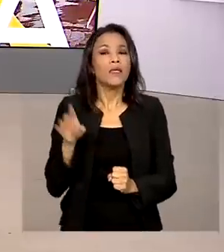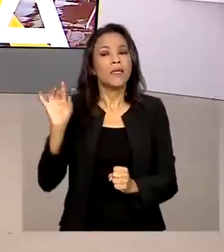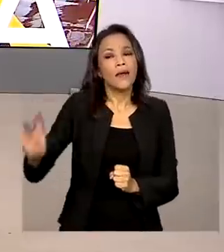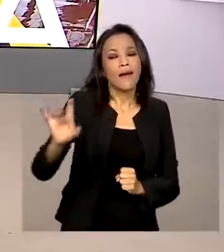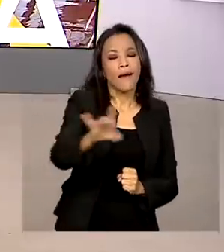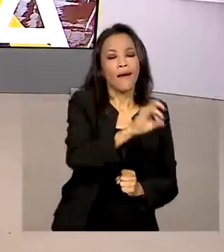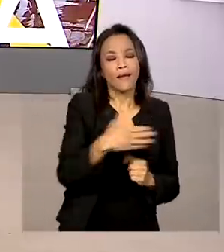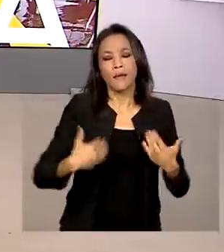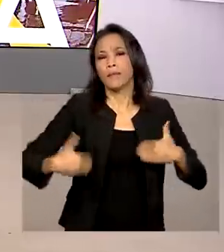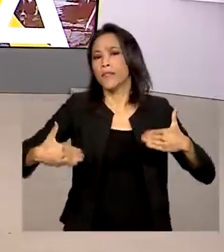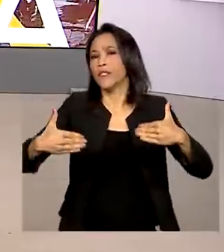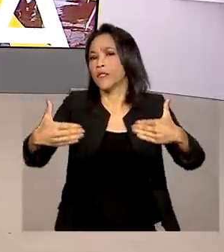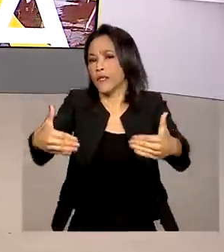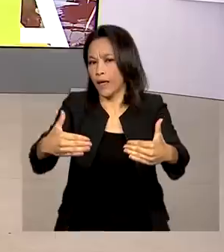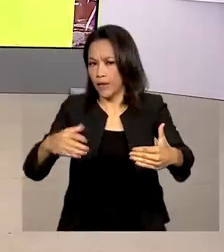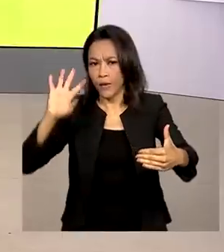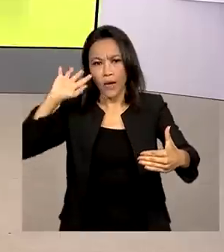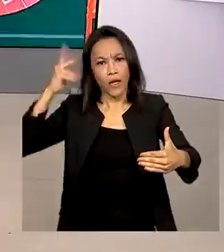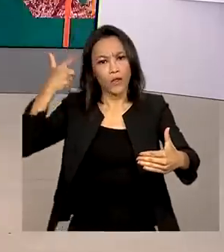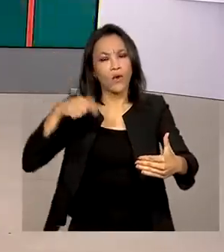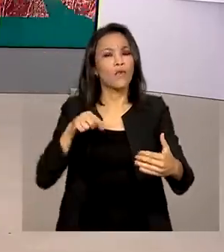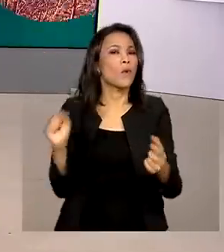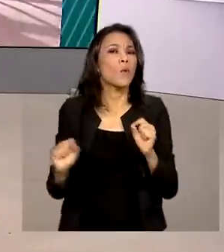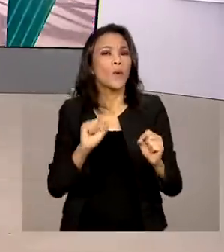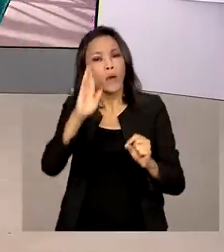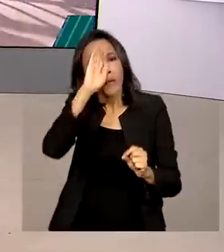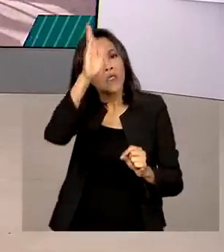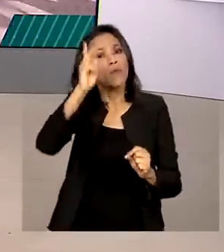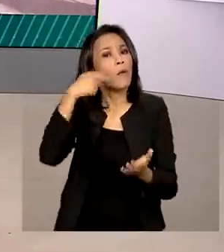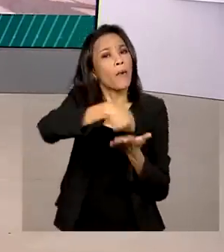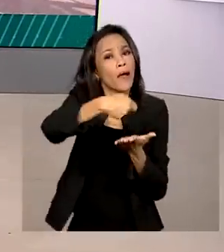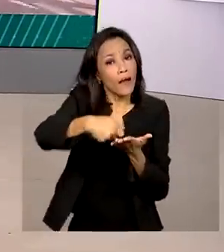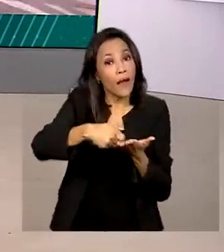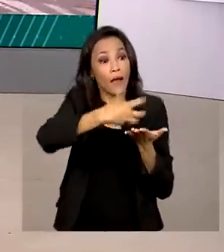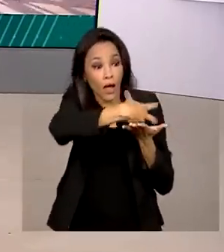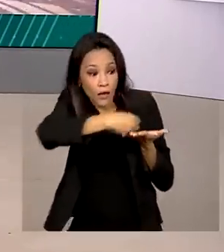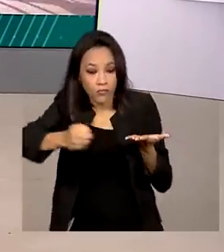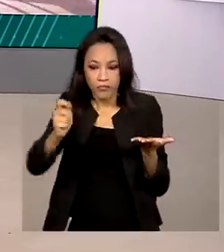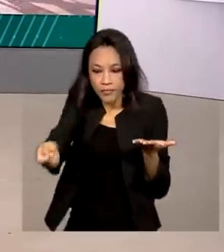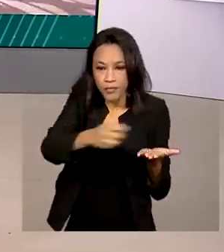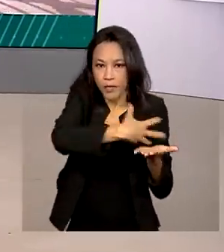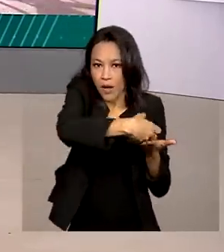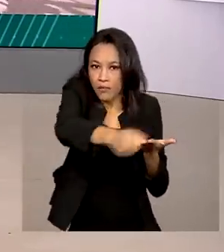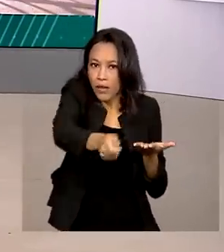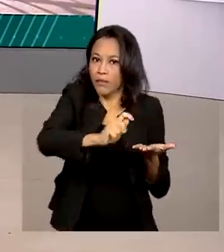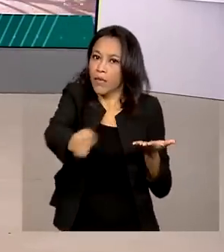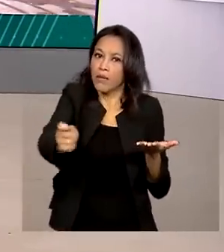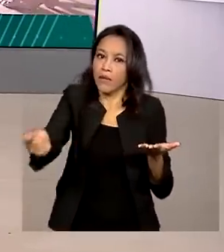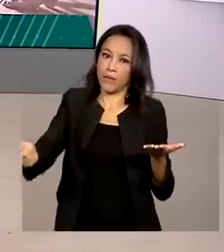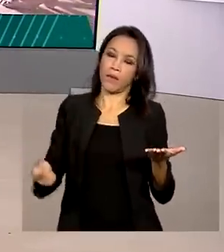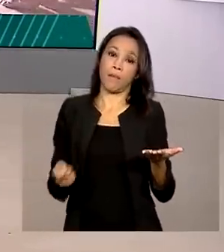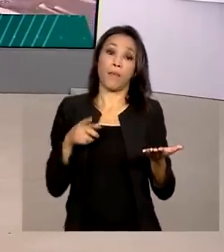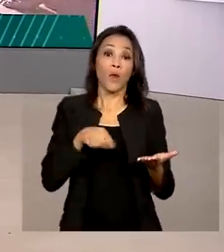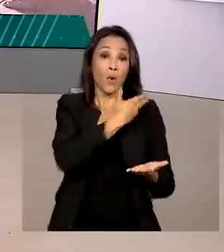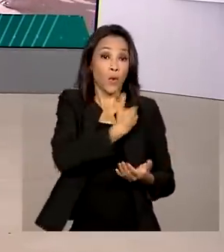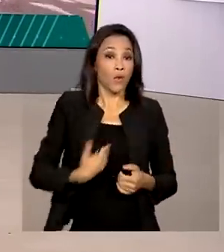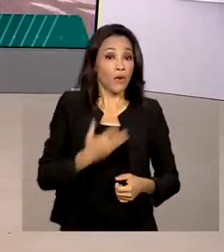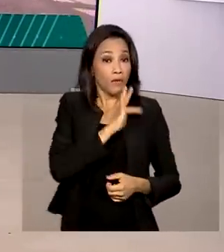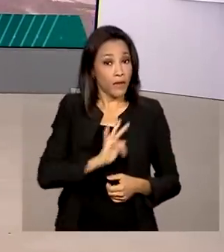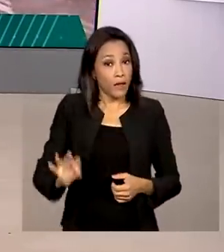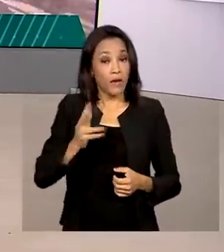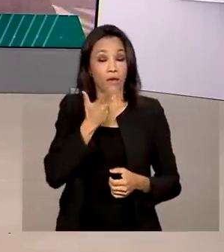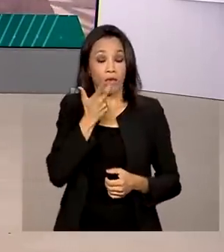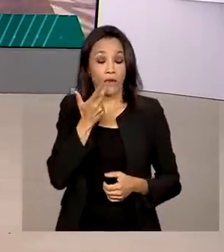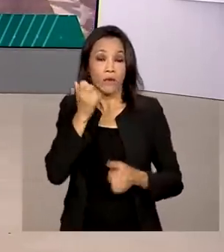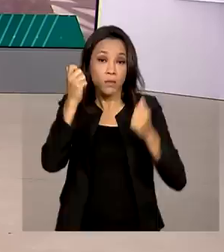ministério defina as prioridades à medida que os recursos sejam liberados. O governo federal reforçou ainda que todos os pagamentos